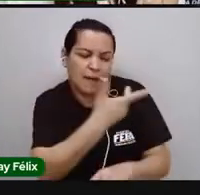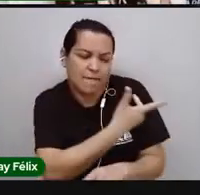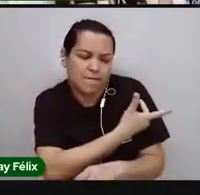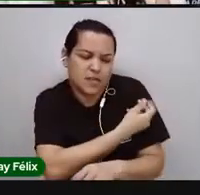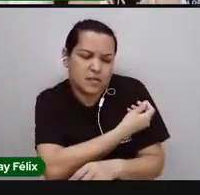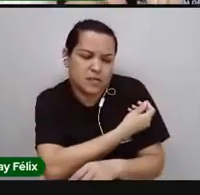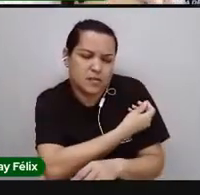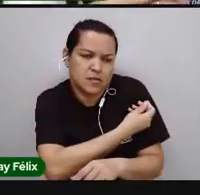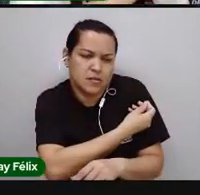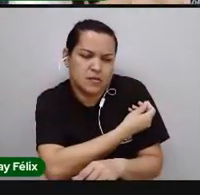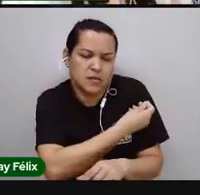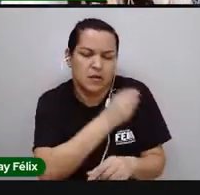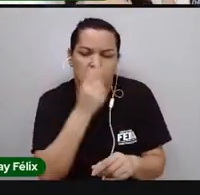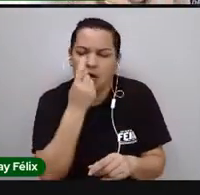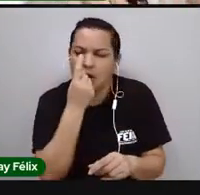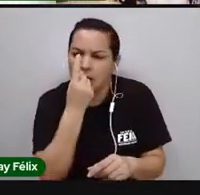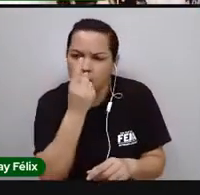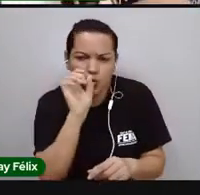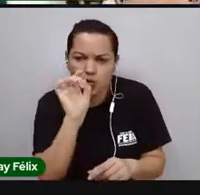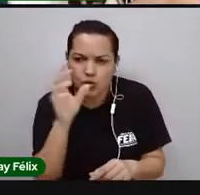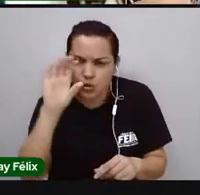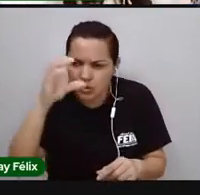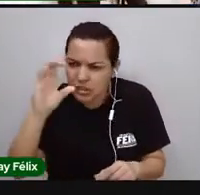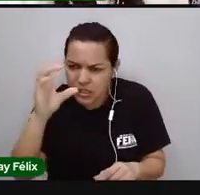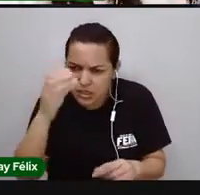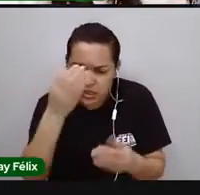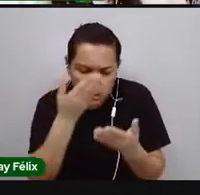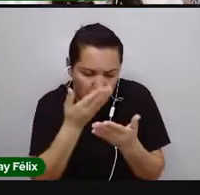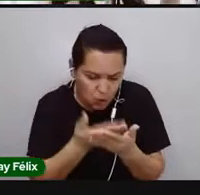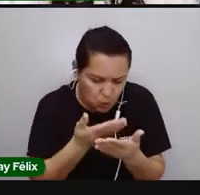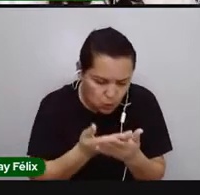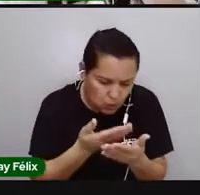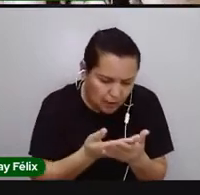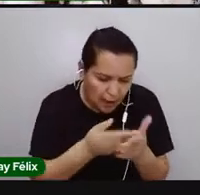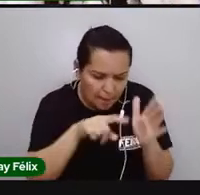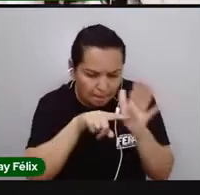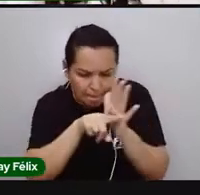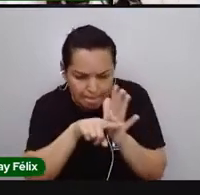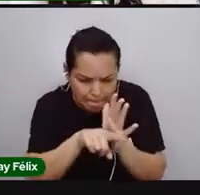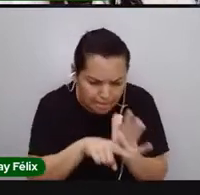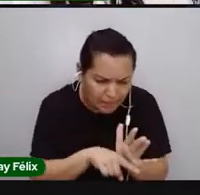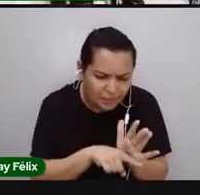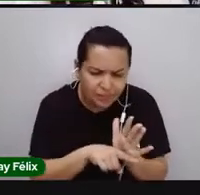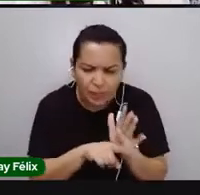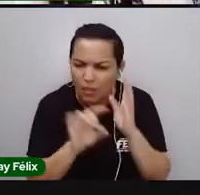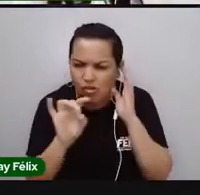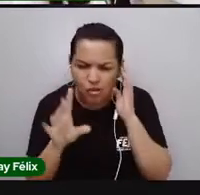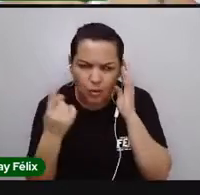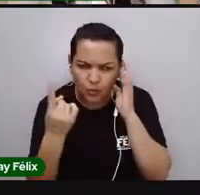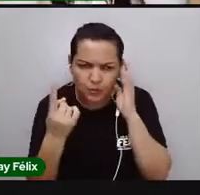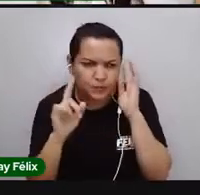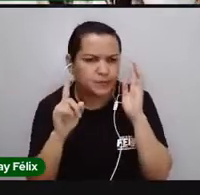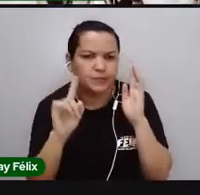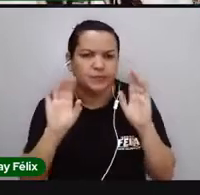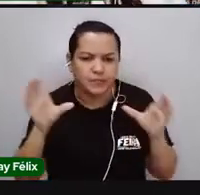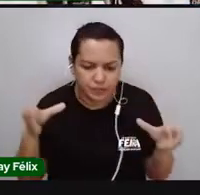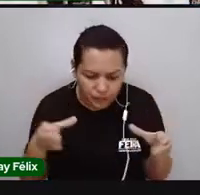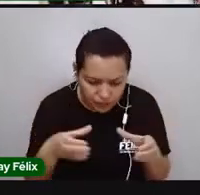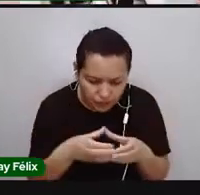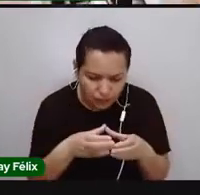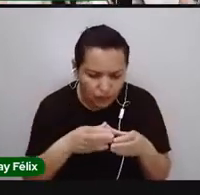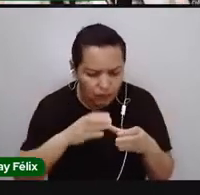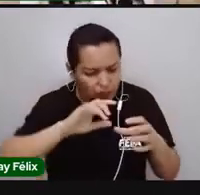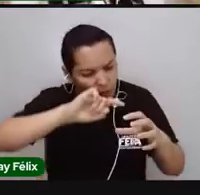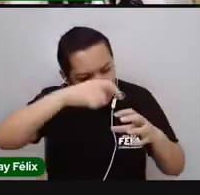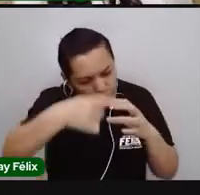que fez aquele teste e que chegou àquelas conclusões. É um conjunto de cientistas no mundo todo